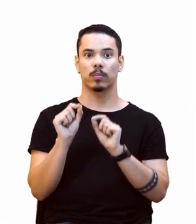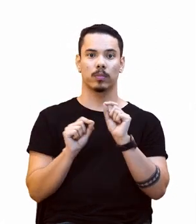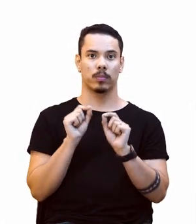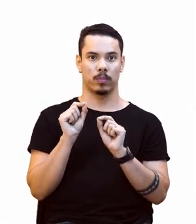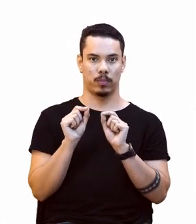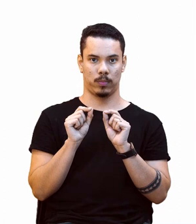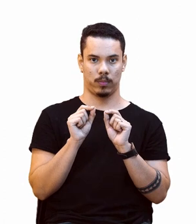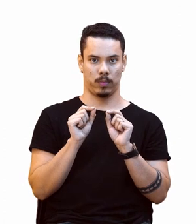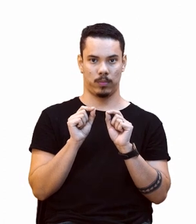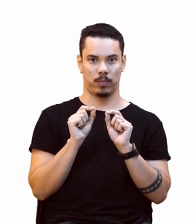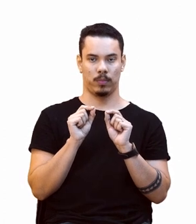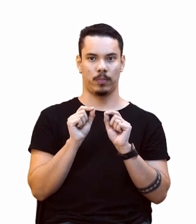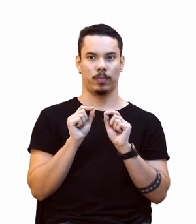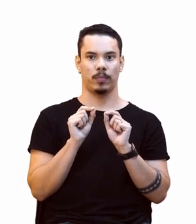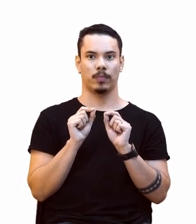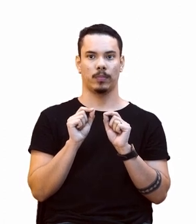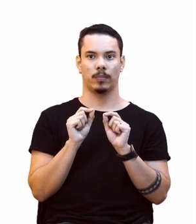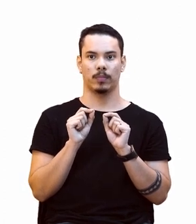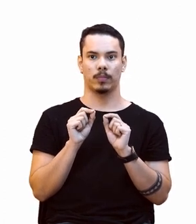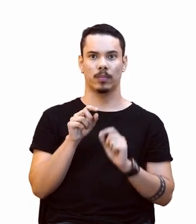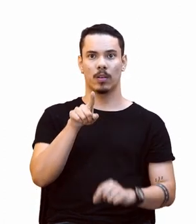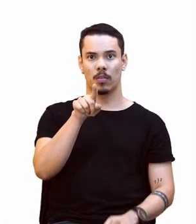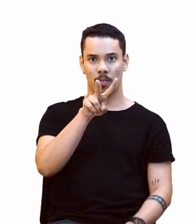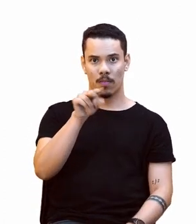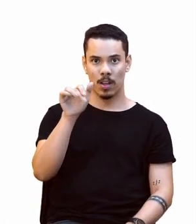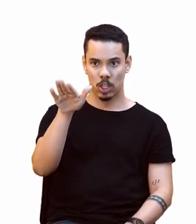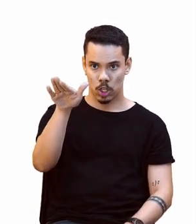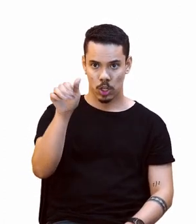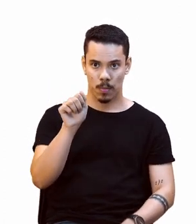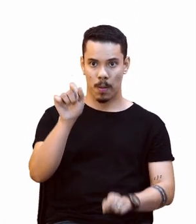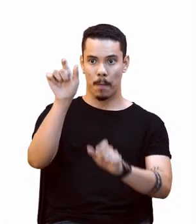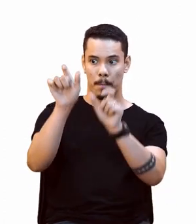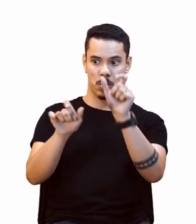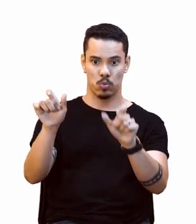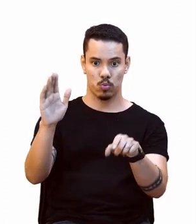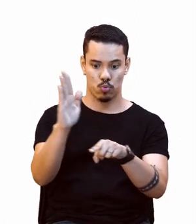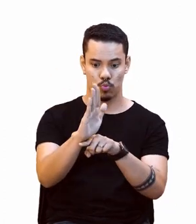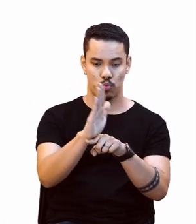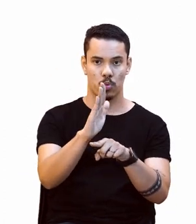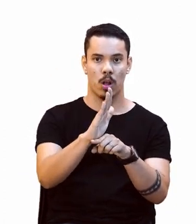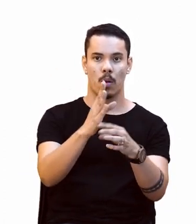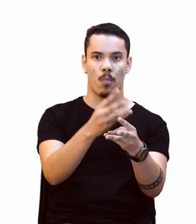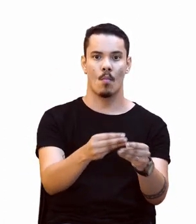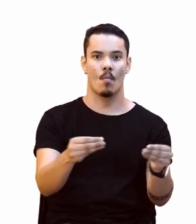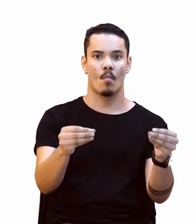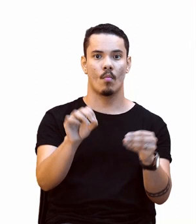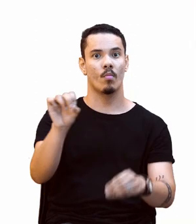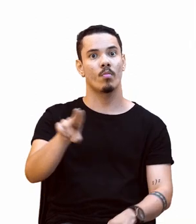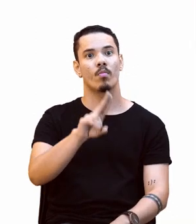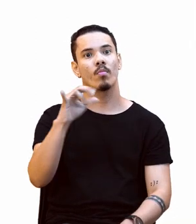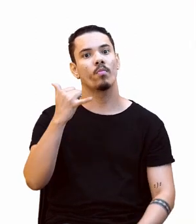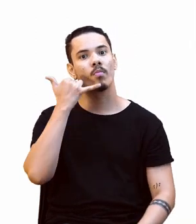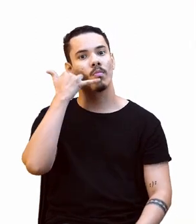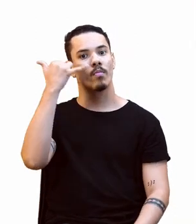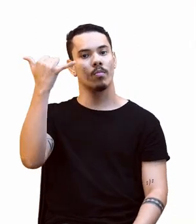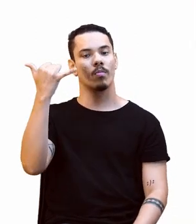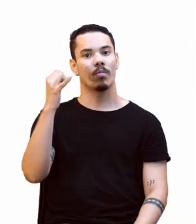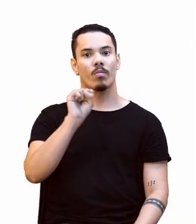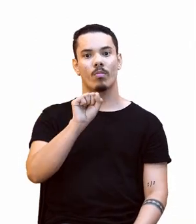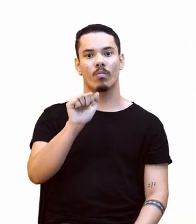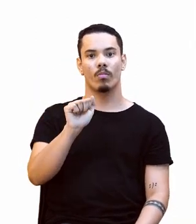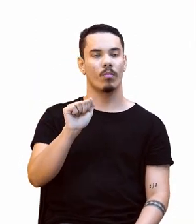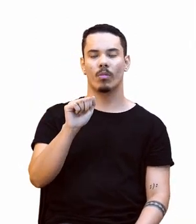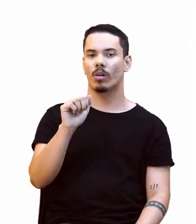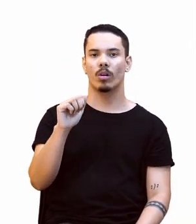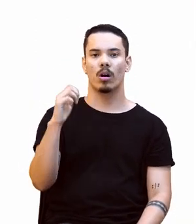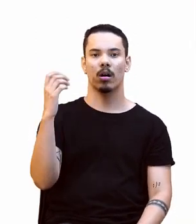caminho. Você vai chamar pessoas para ajudar a apagar o fogo ou liga para os órgãos competentes, né? Para eliminar o